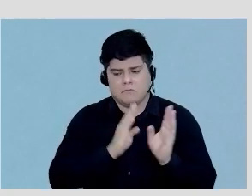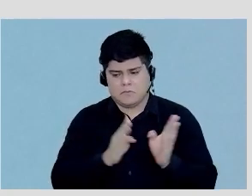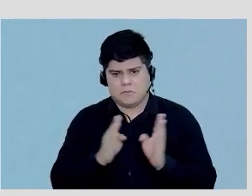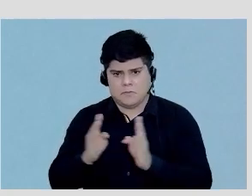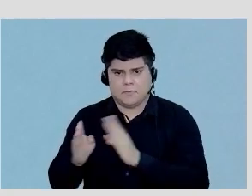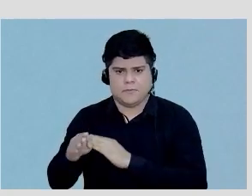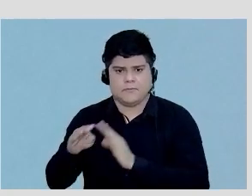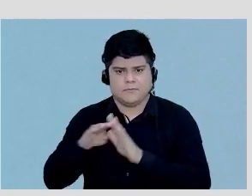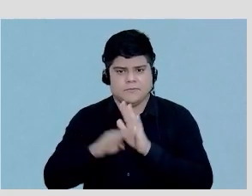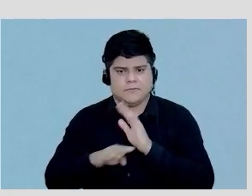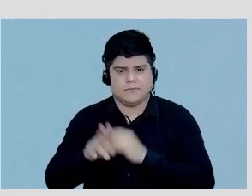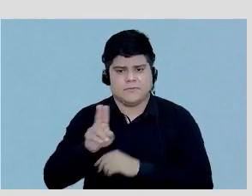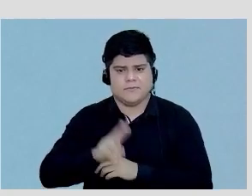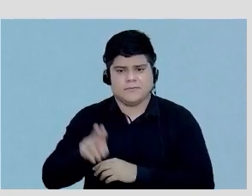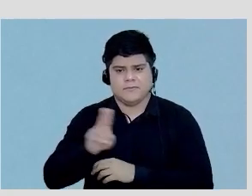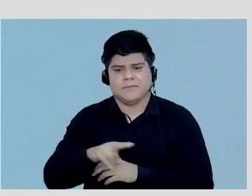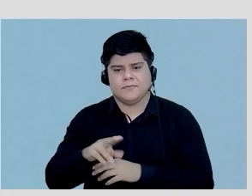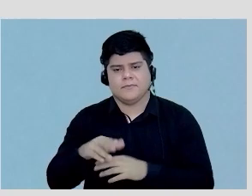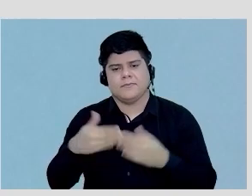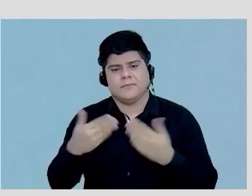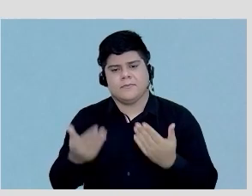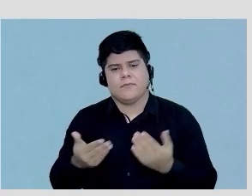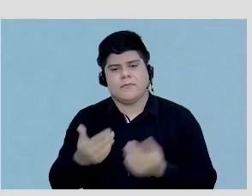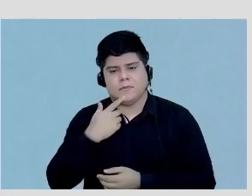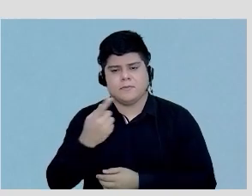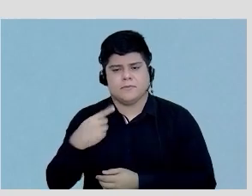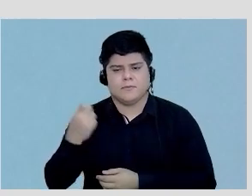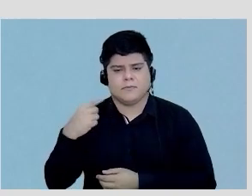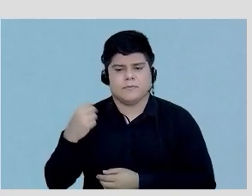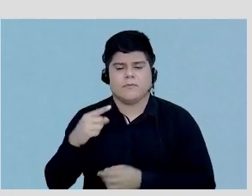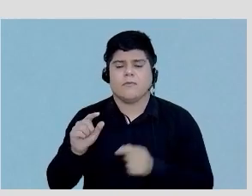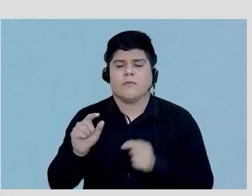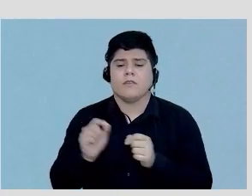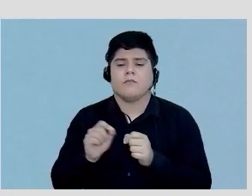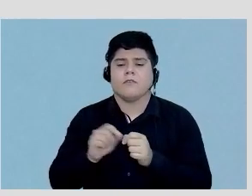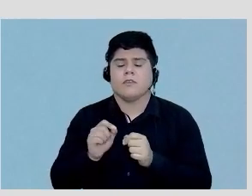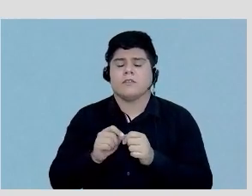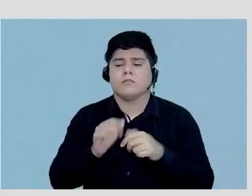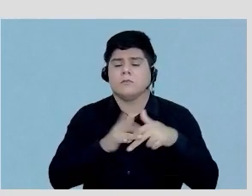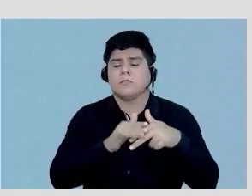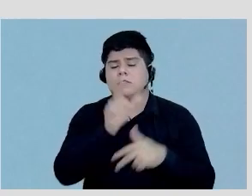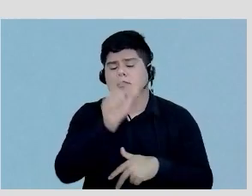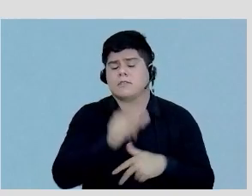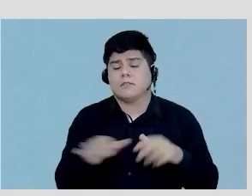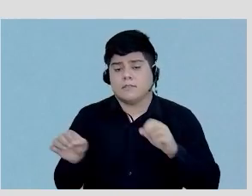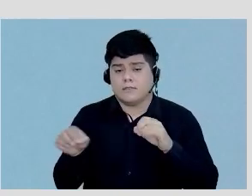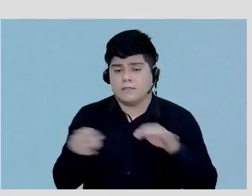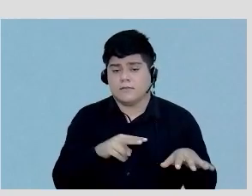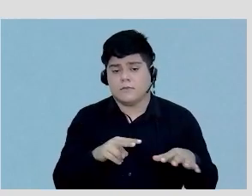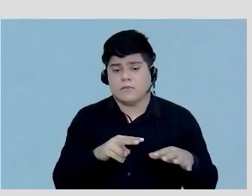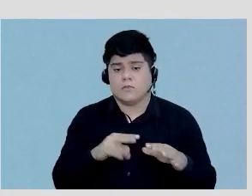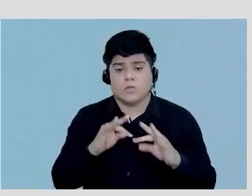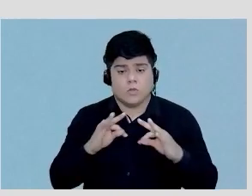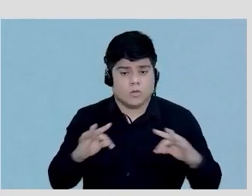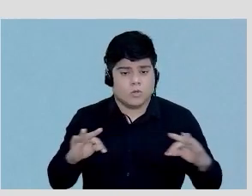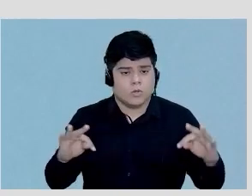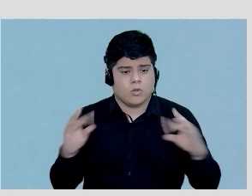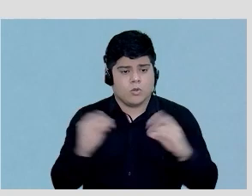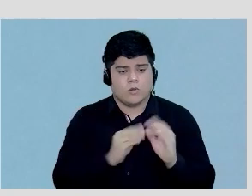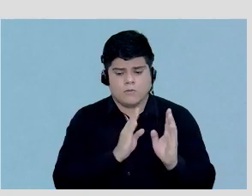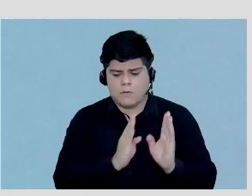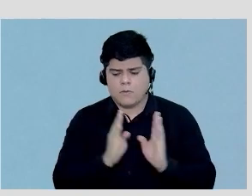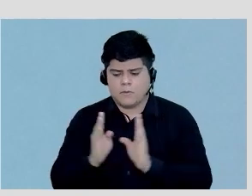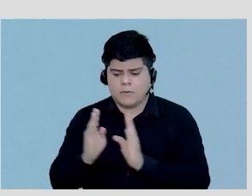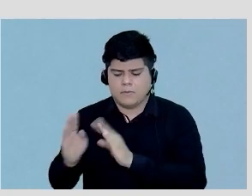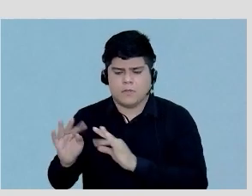tem usado. Então, mais recentemente, a gente fez um paciente essa semana. O exame inteiro, com todas essas fases,